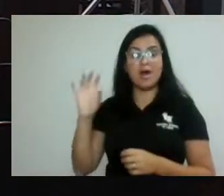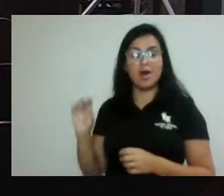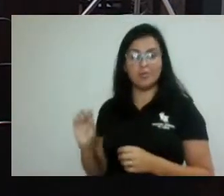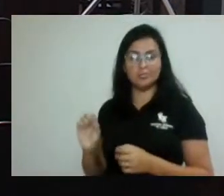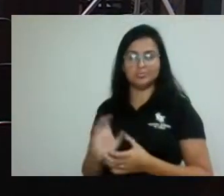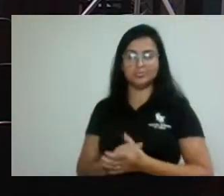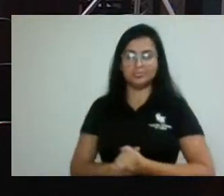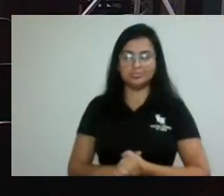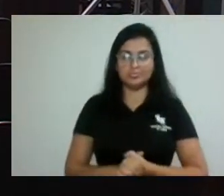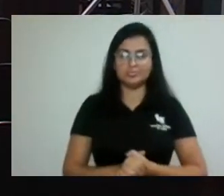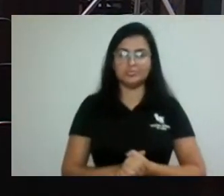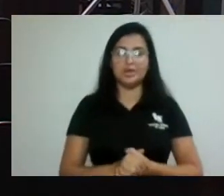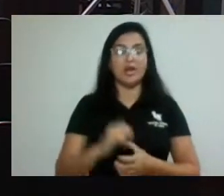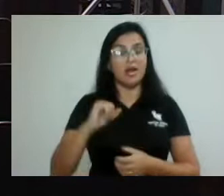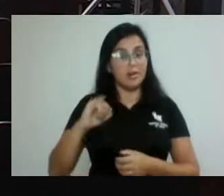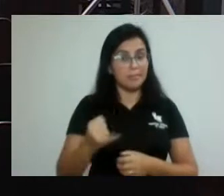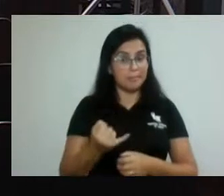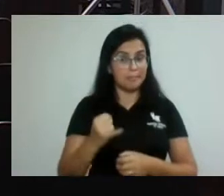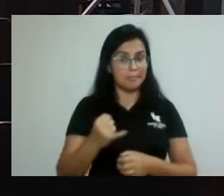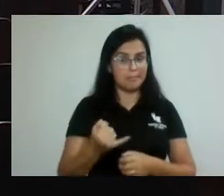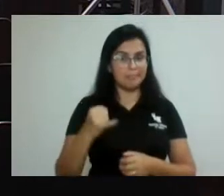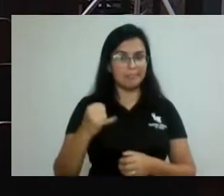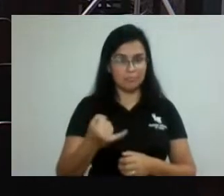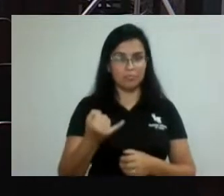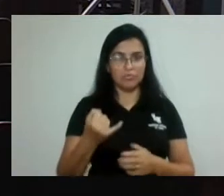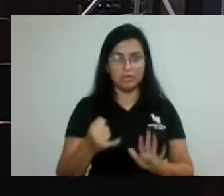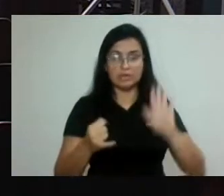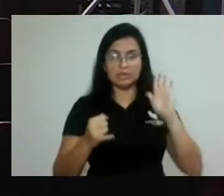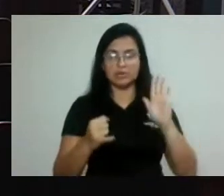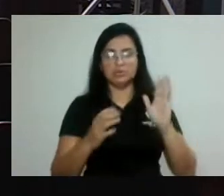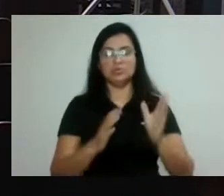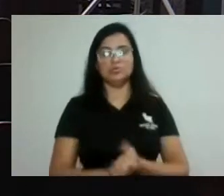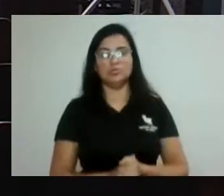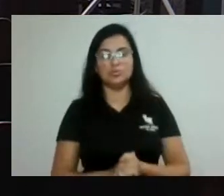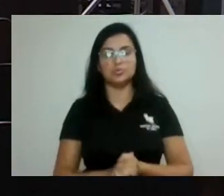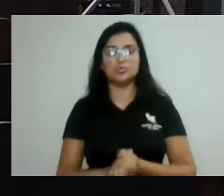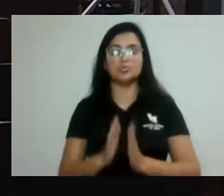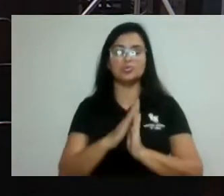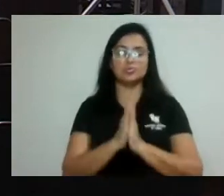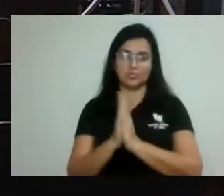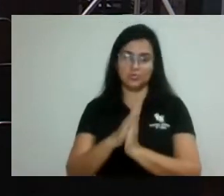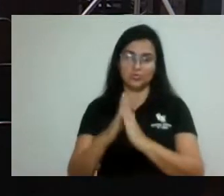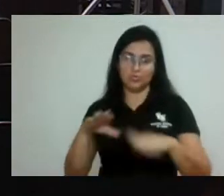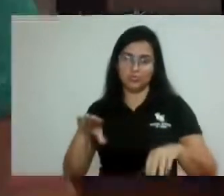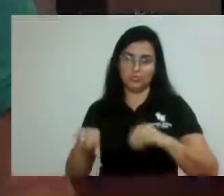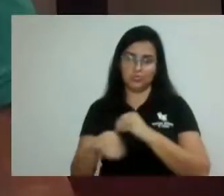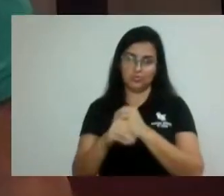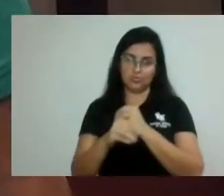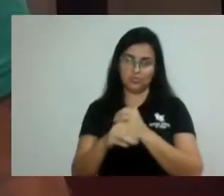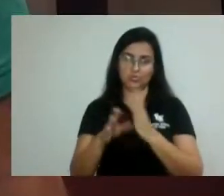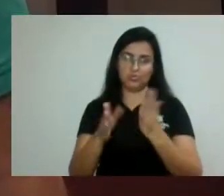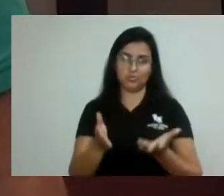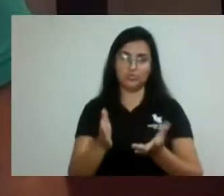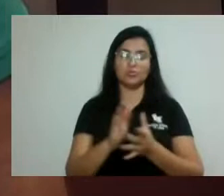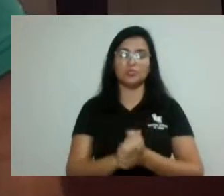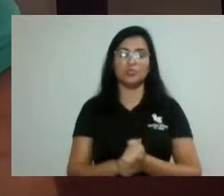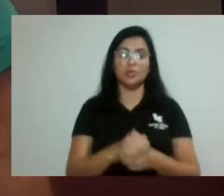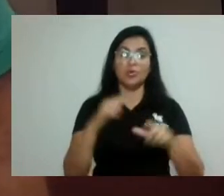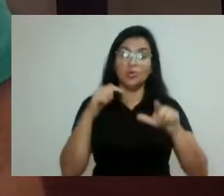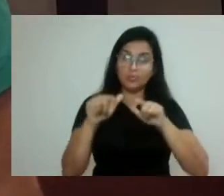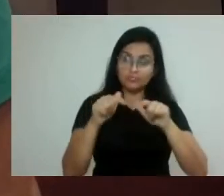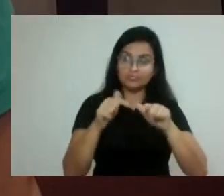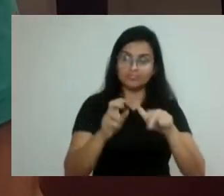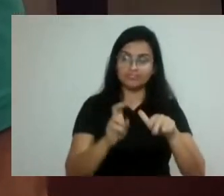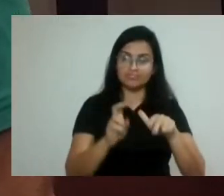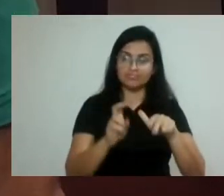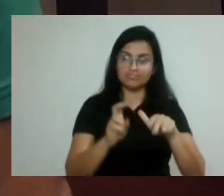Aproveitando aqui o embalo aqui do nosso vereador Tiago Monecão. Tiago, o serviço dos acautelados, no corredor de